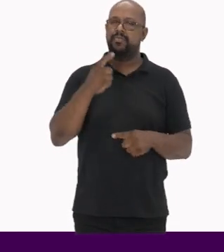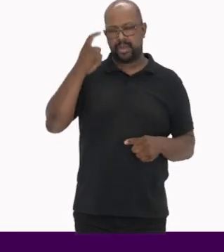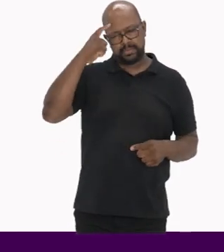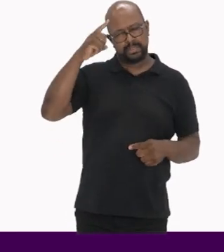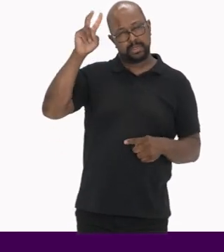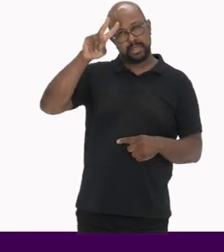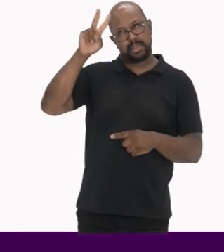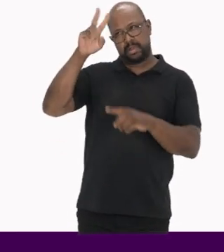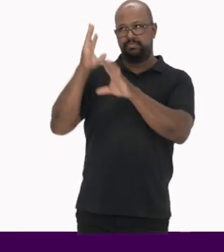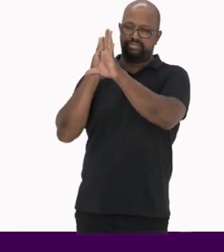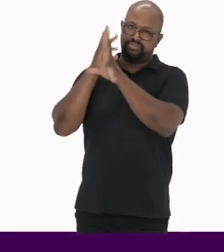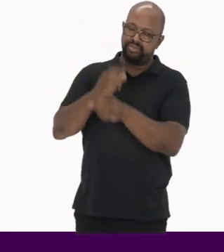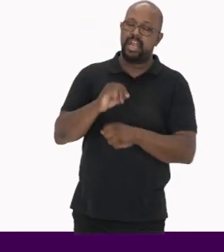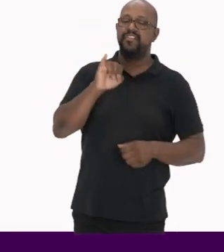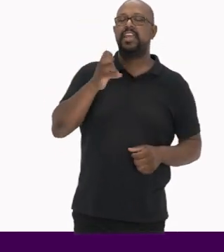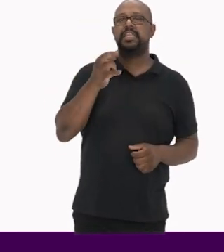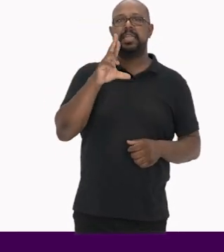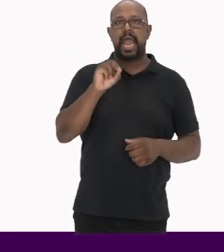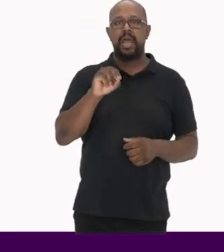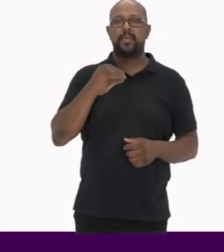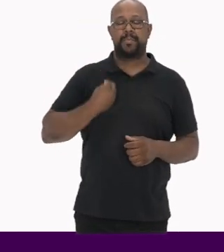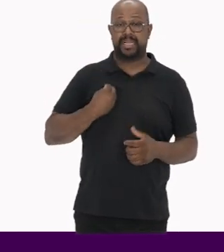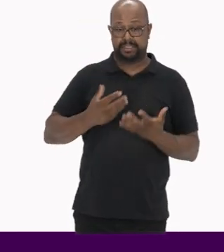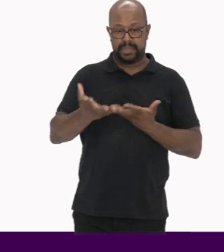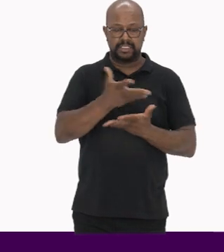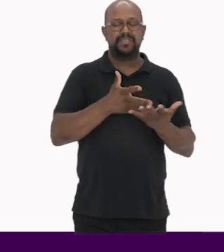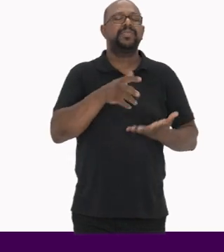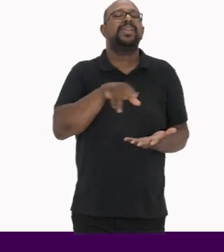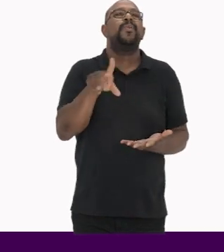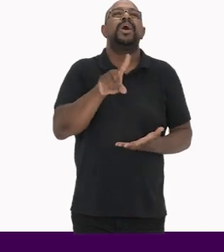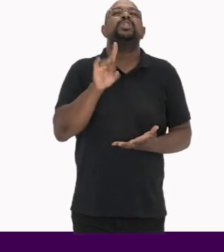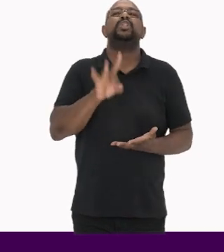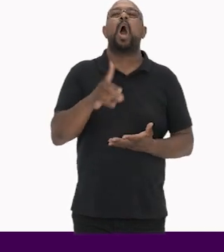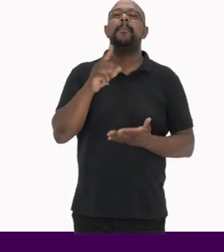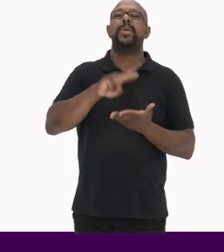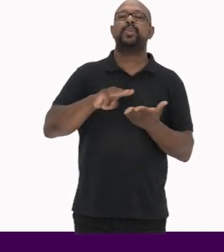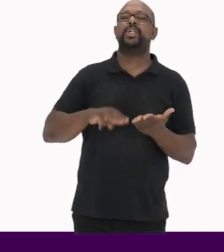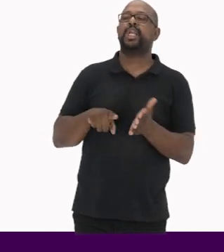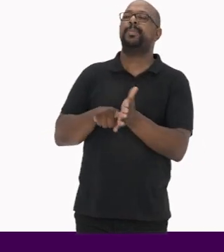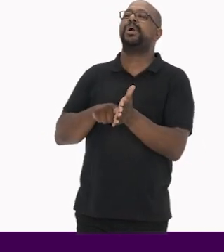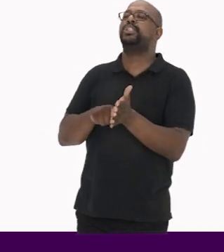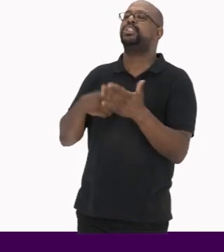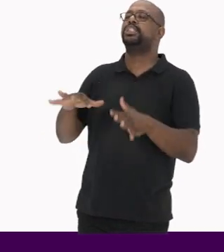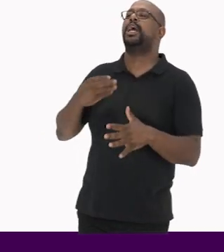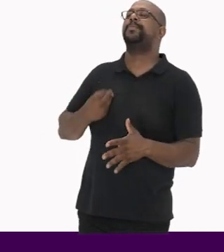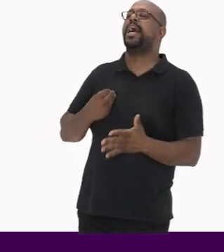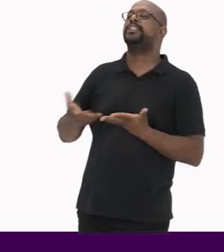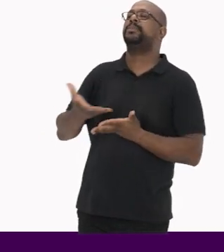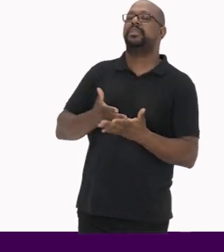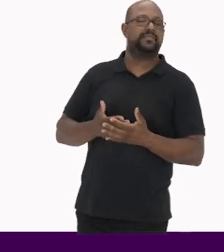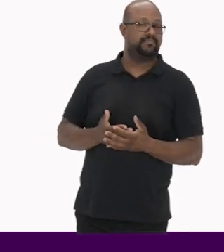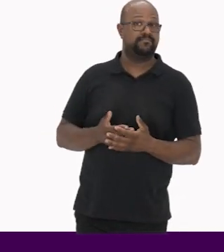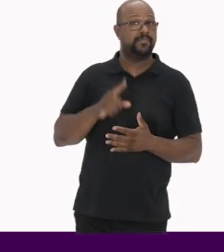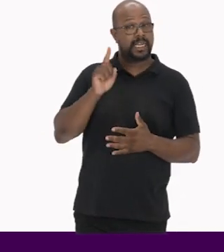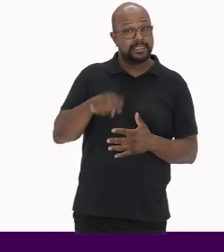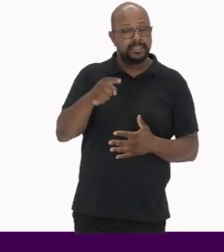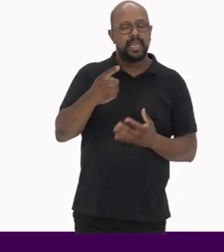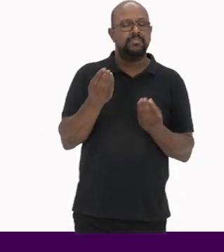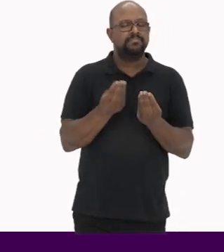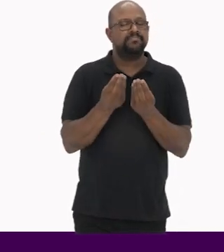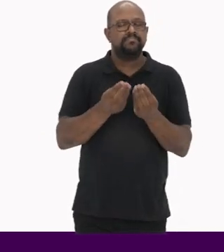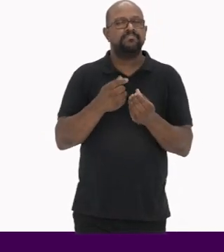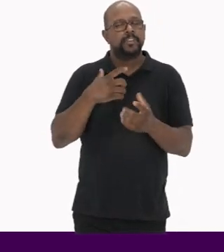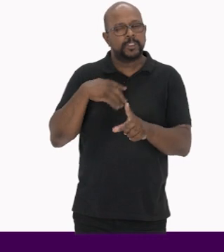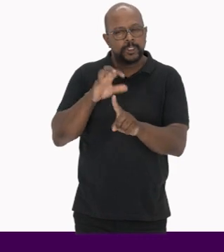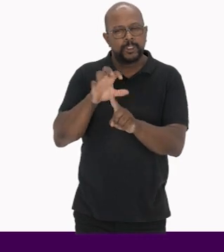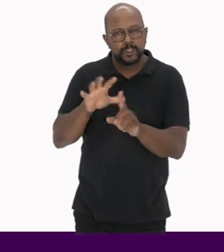vamos recapitular um pouco O inventário participativo não é apenas uma metodologia de pesquisa participativa Mas um